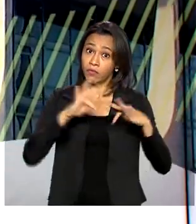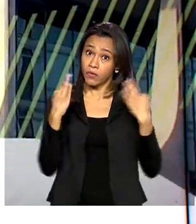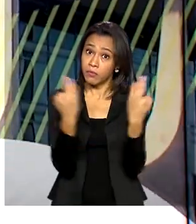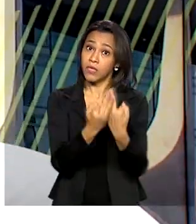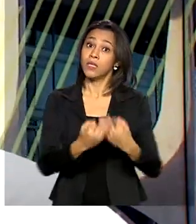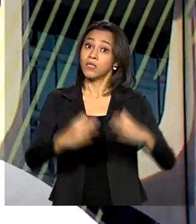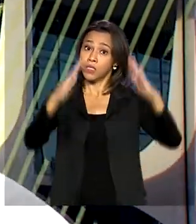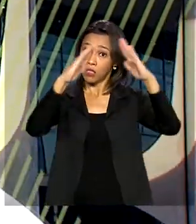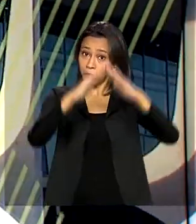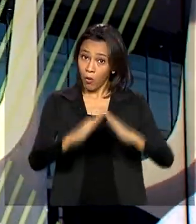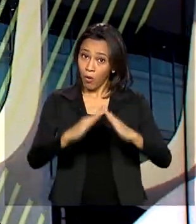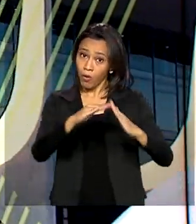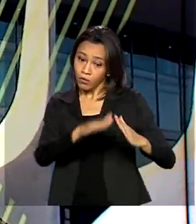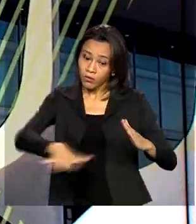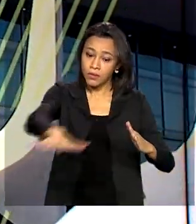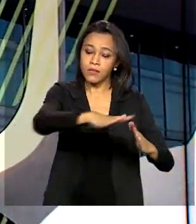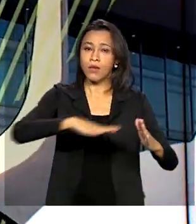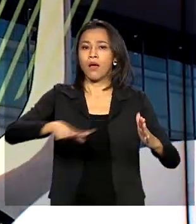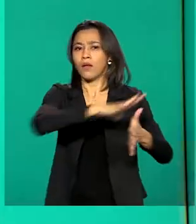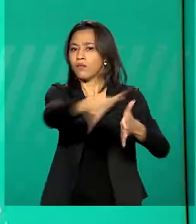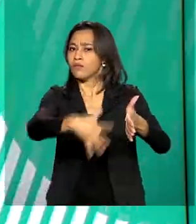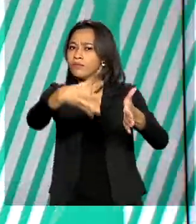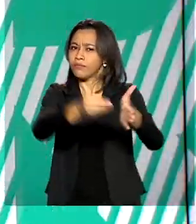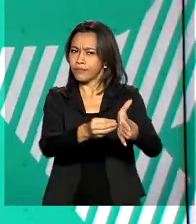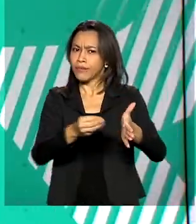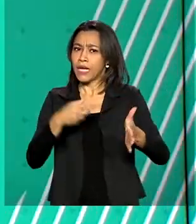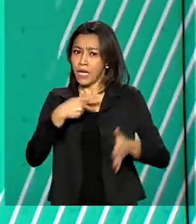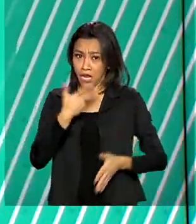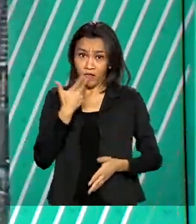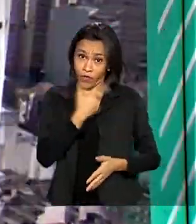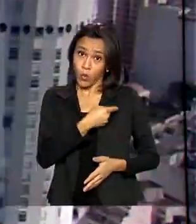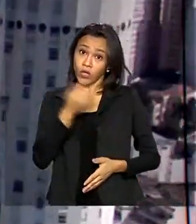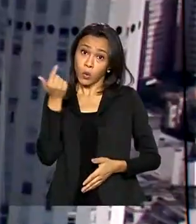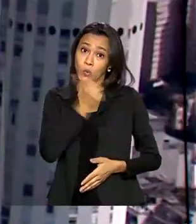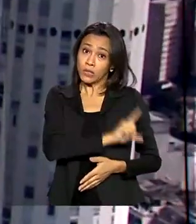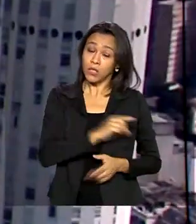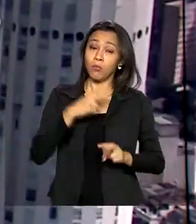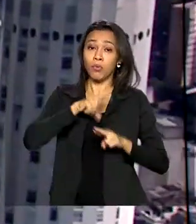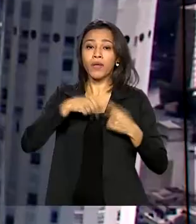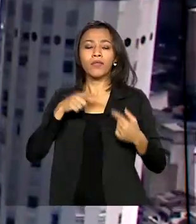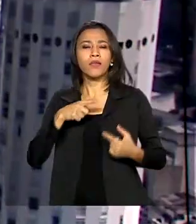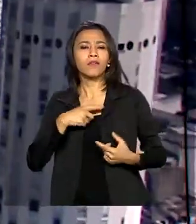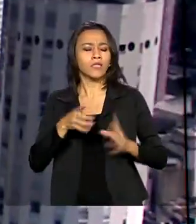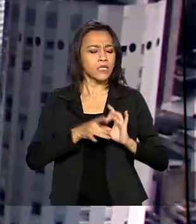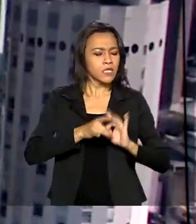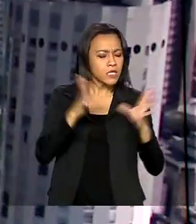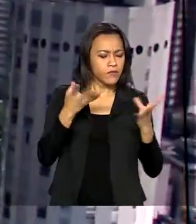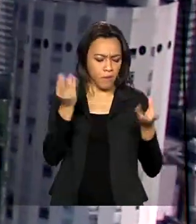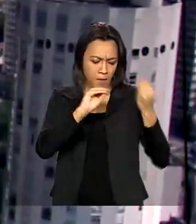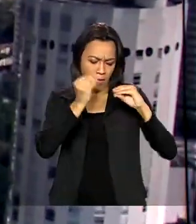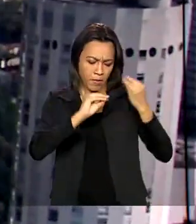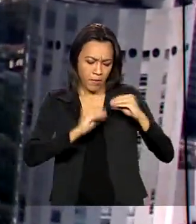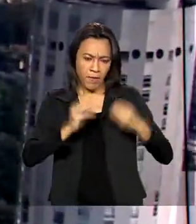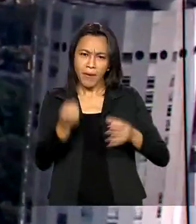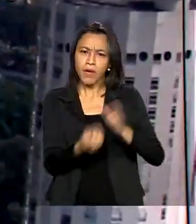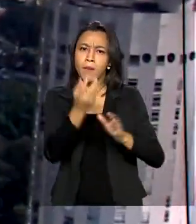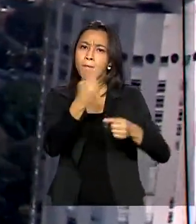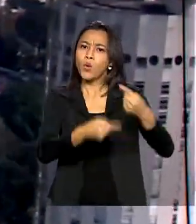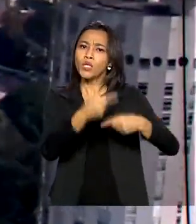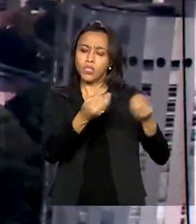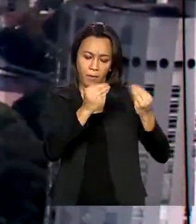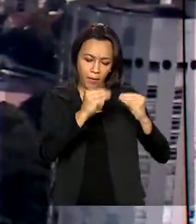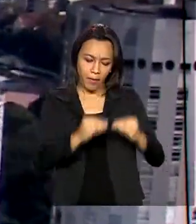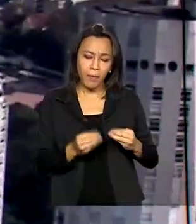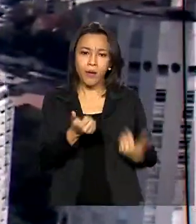Amazônia Legal. Segundo ele, só foi possível porque teve liberdade para definir ações e políticas voltadas para quem